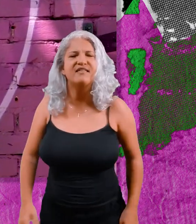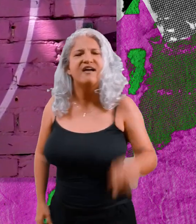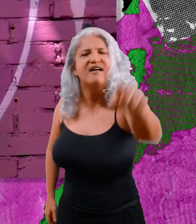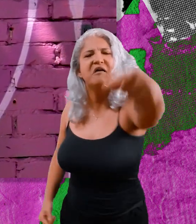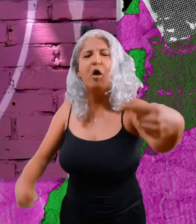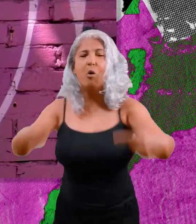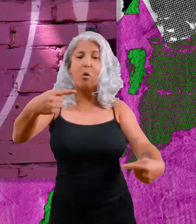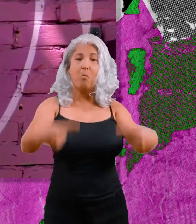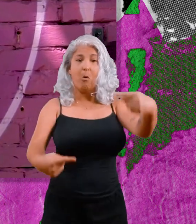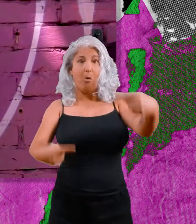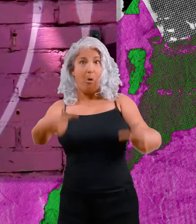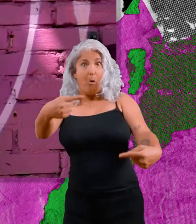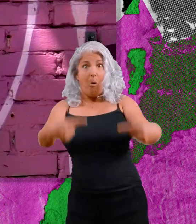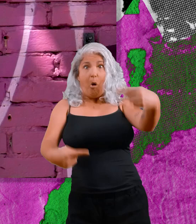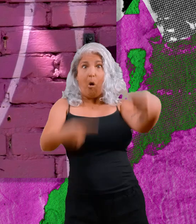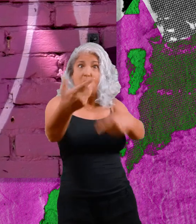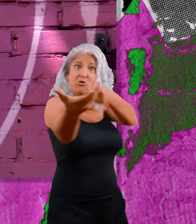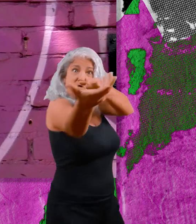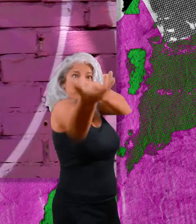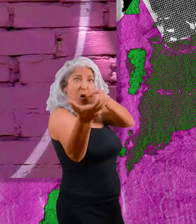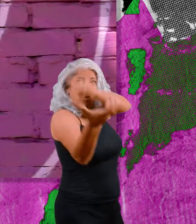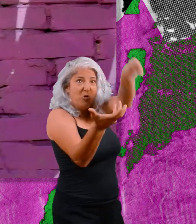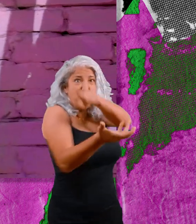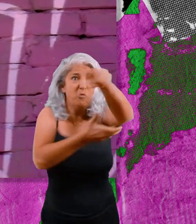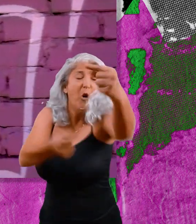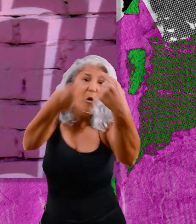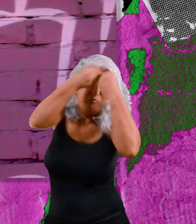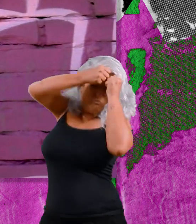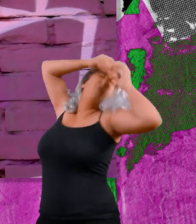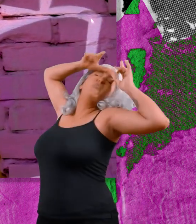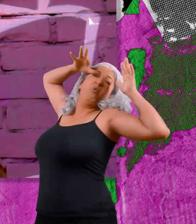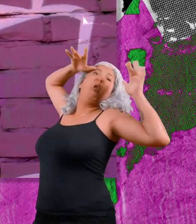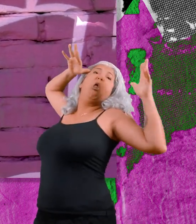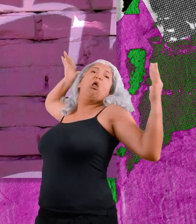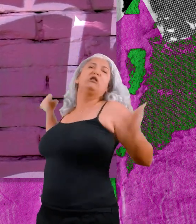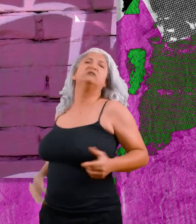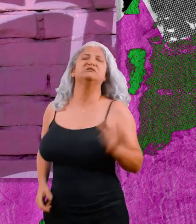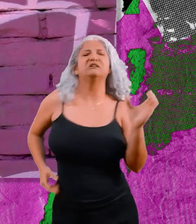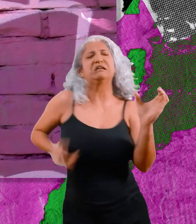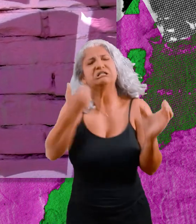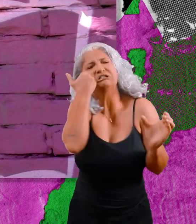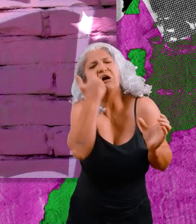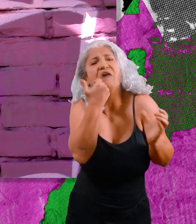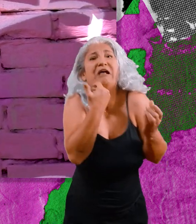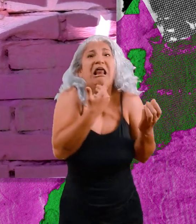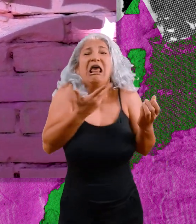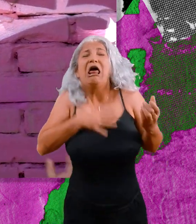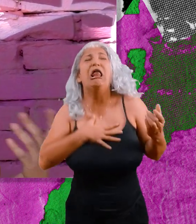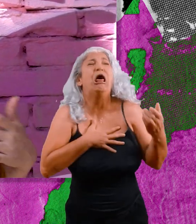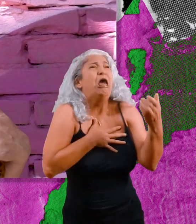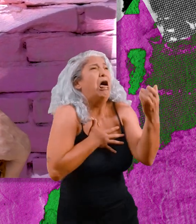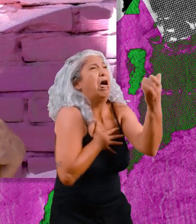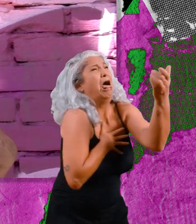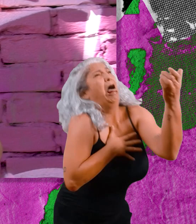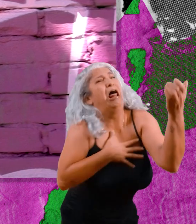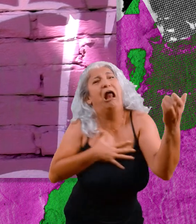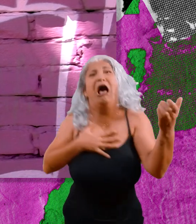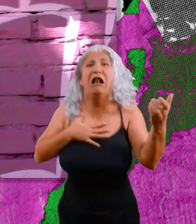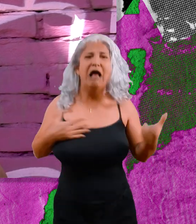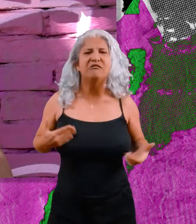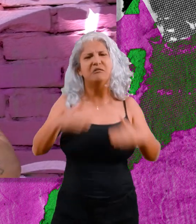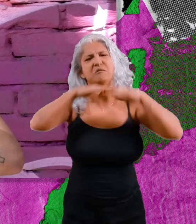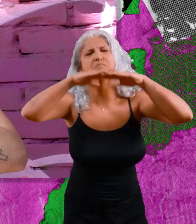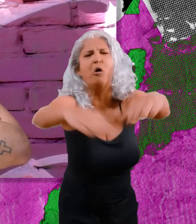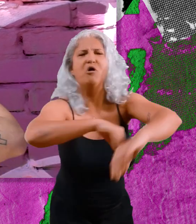rechaço. Pra testa de político arrombado, vai sobrar balaço, e burguês safado vai chorar dizendo o que que eu faço.